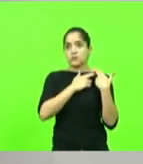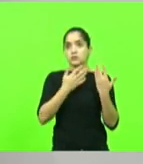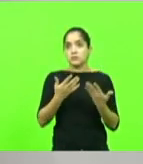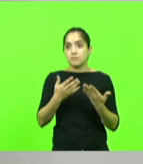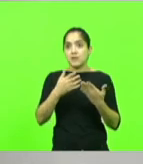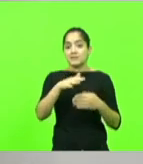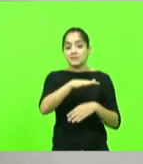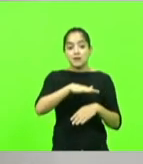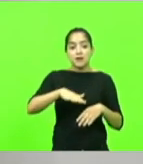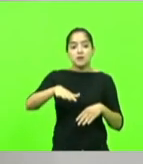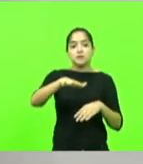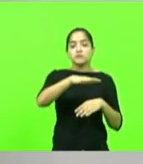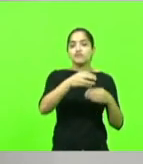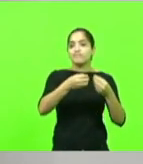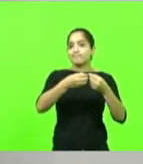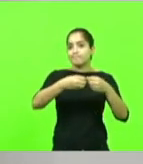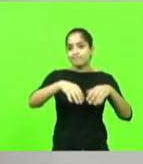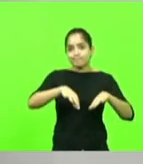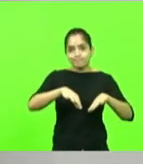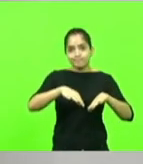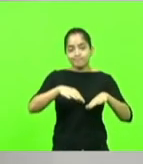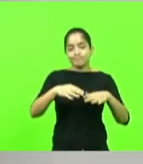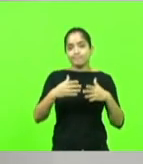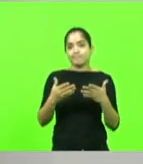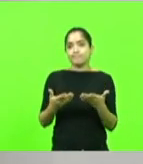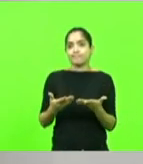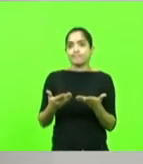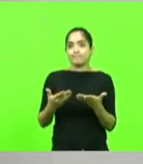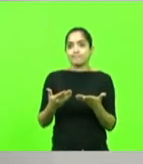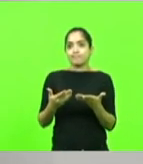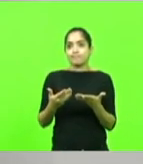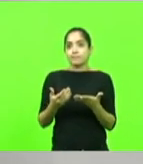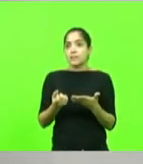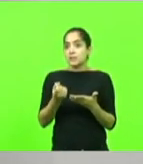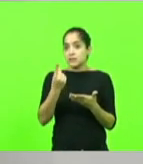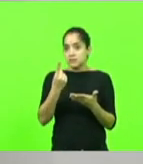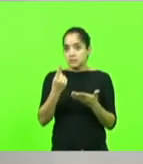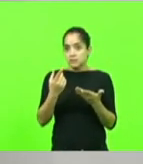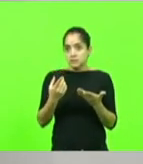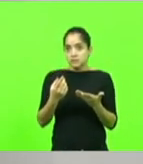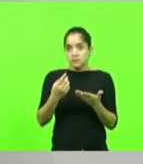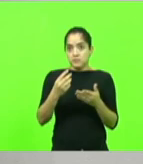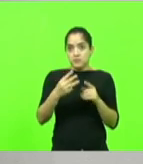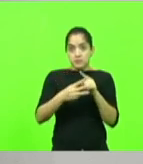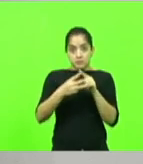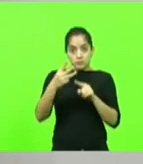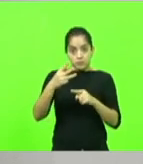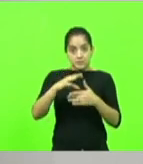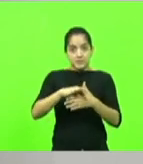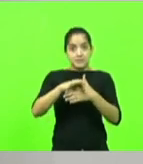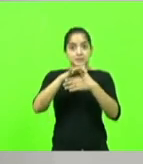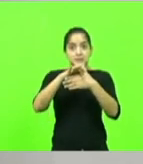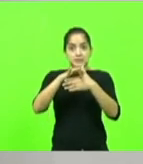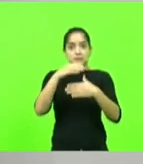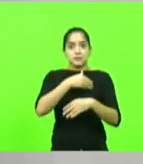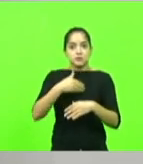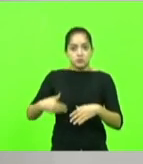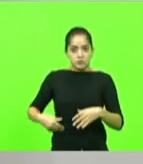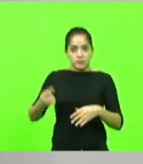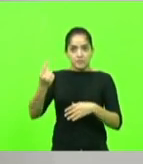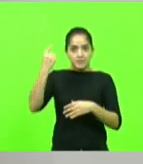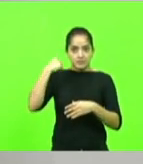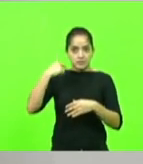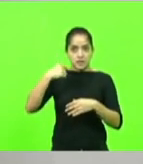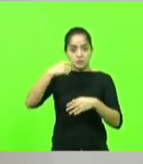prejudicados. Estranhamente, para a região dos três líderes de governo, foram mandados quase